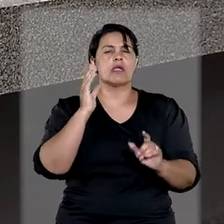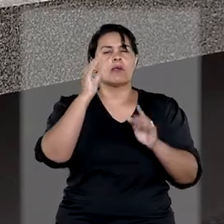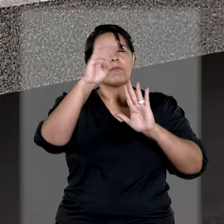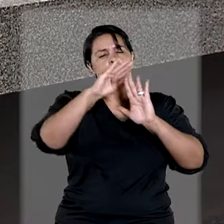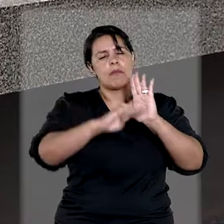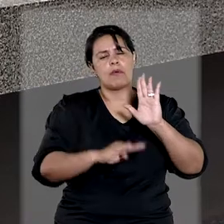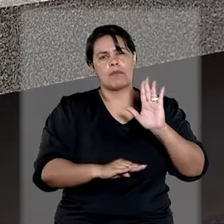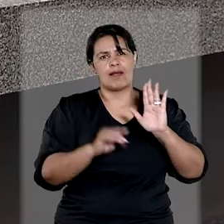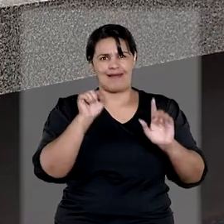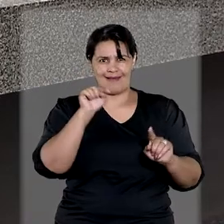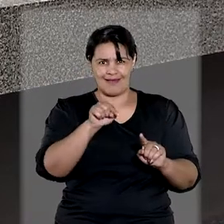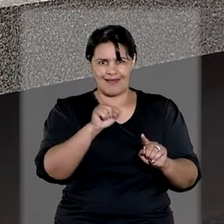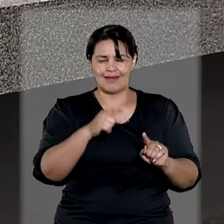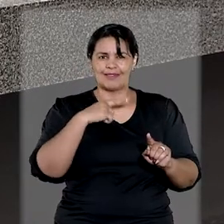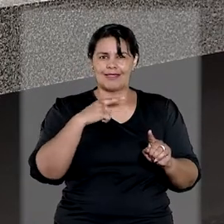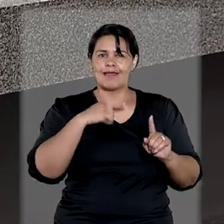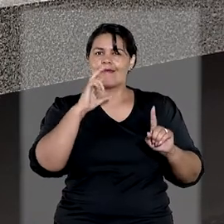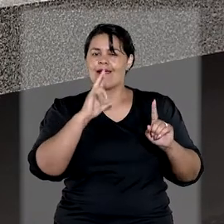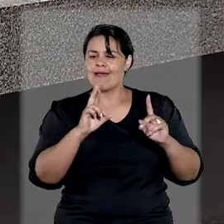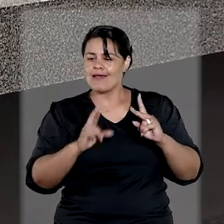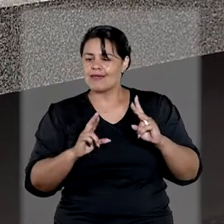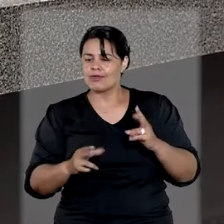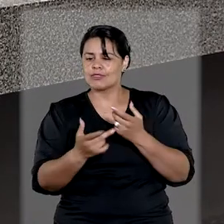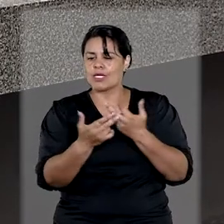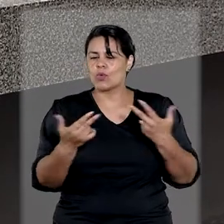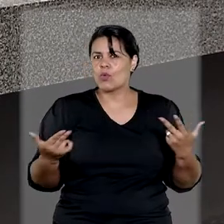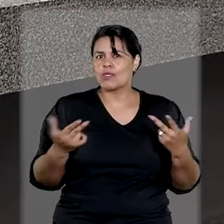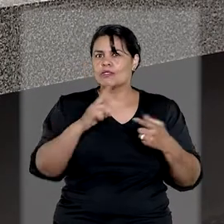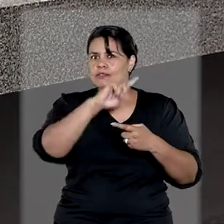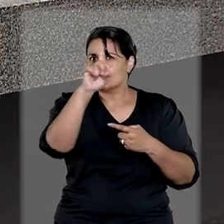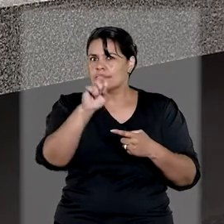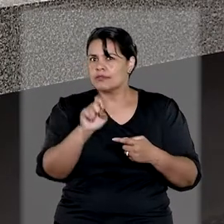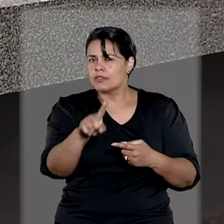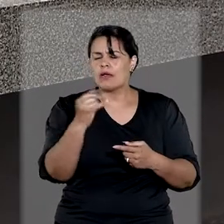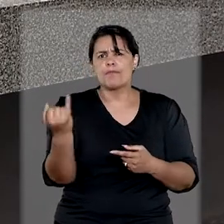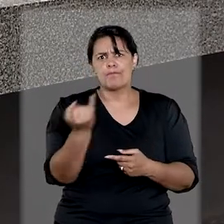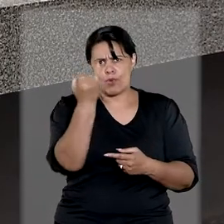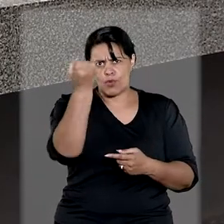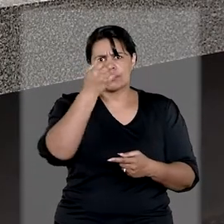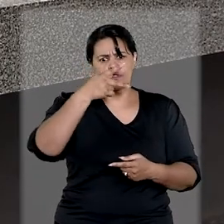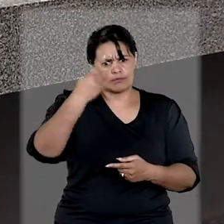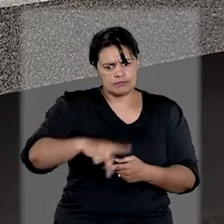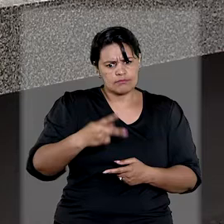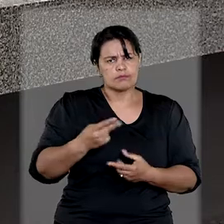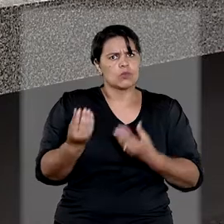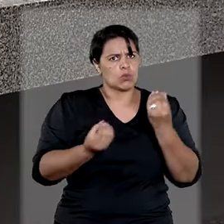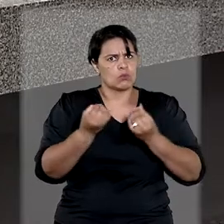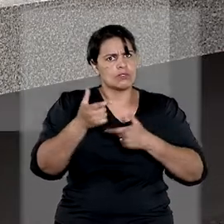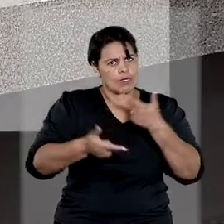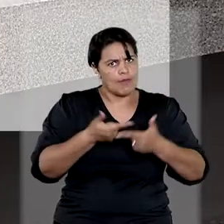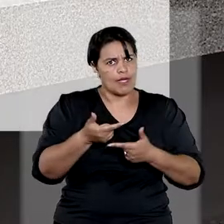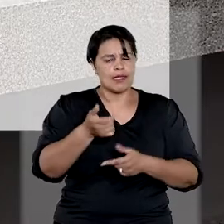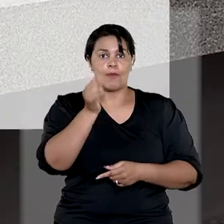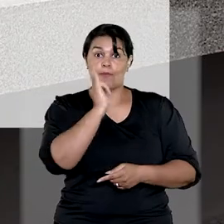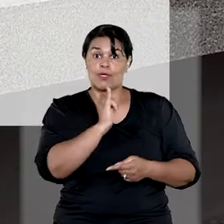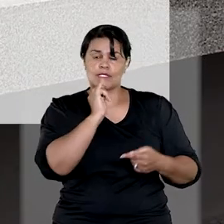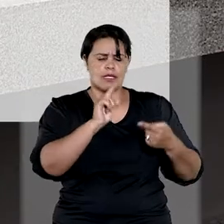os rumos do Tribunal. É nele que se buscam respostas para questões fundamentais para sua atuação,